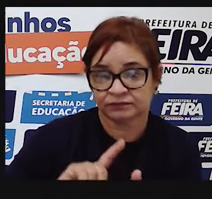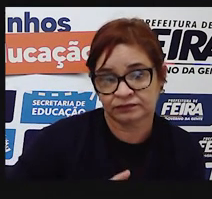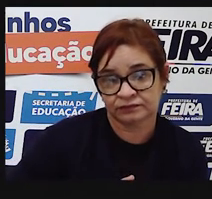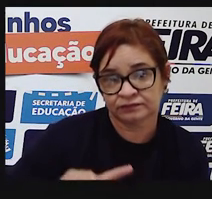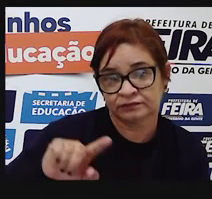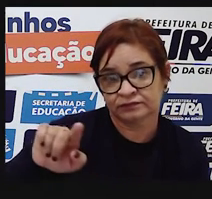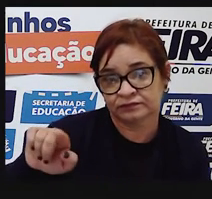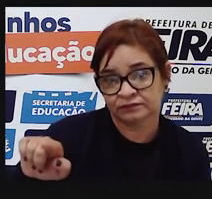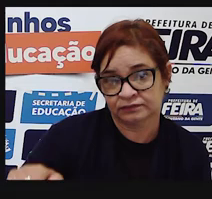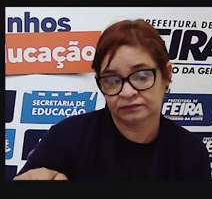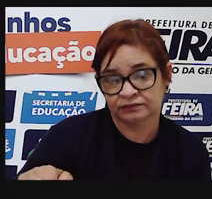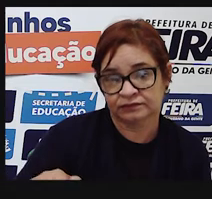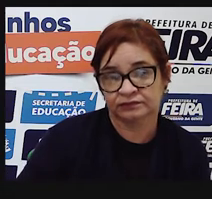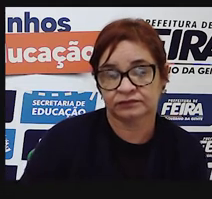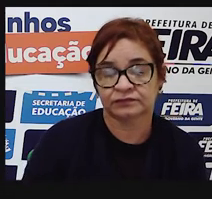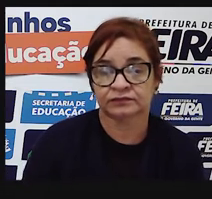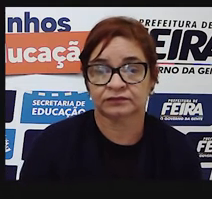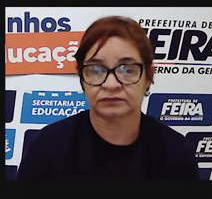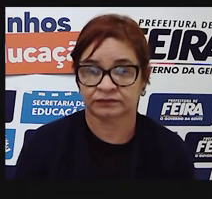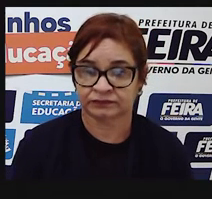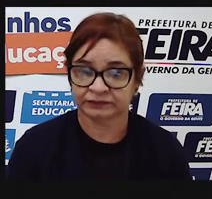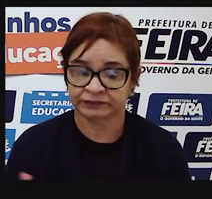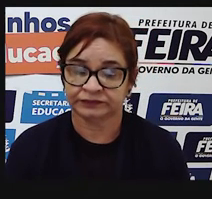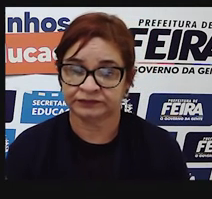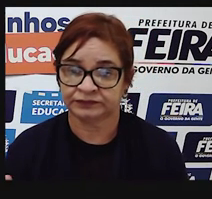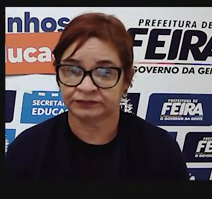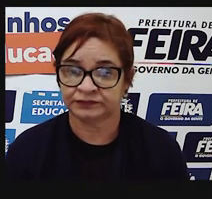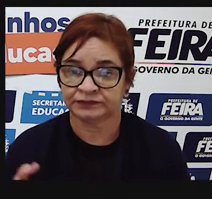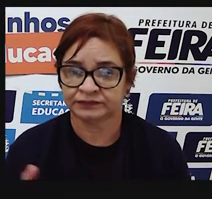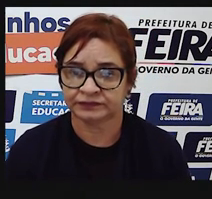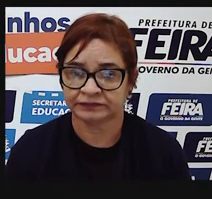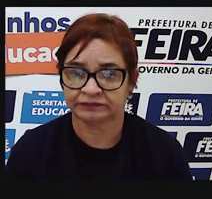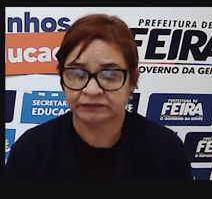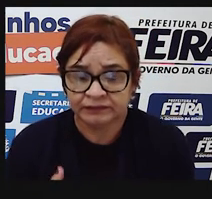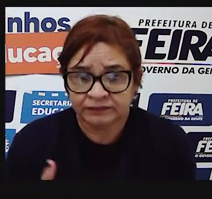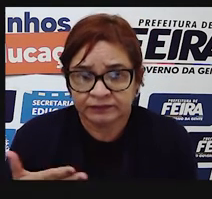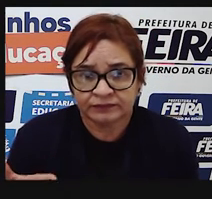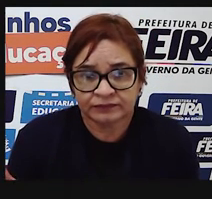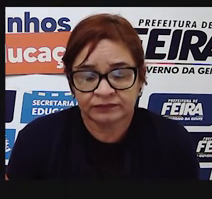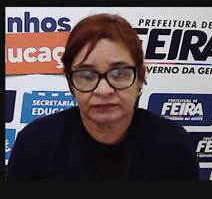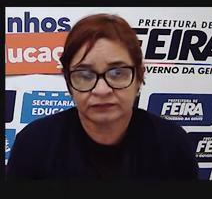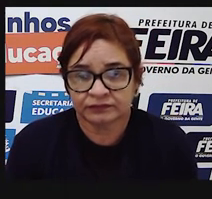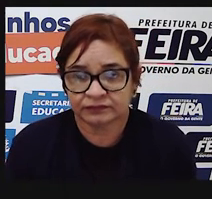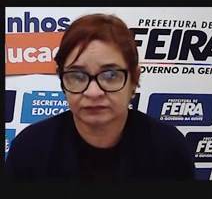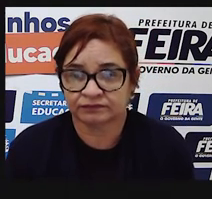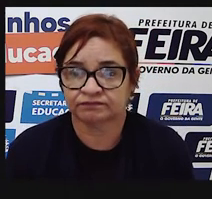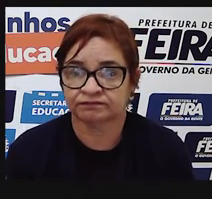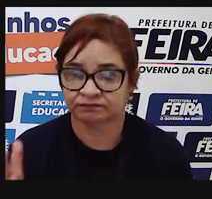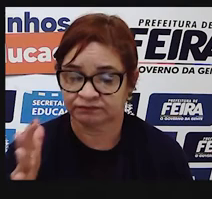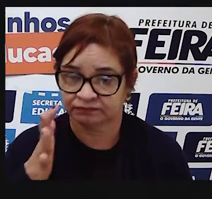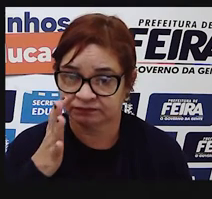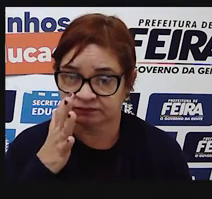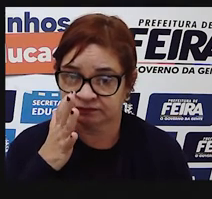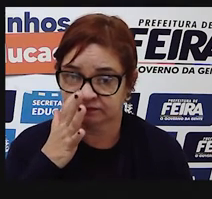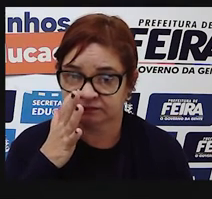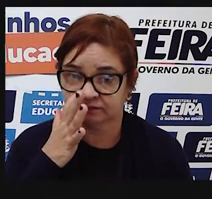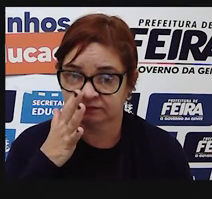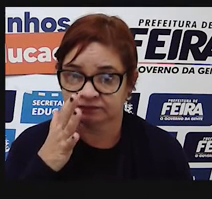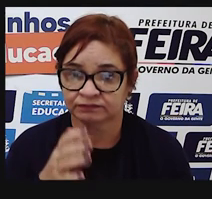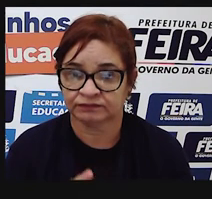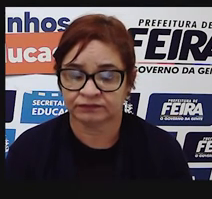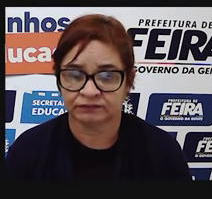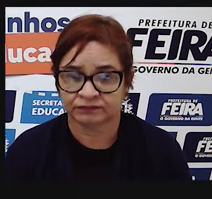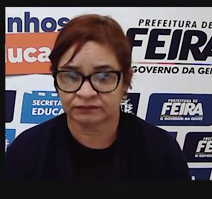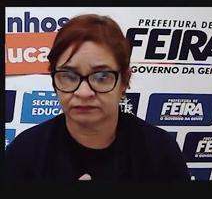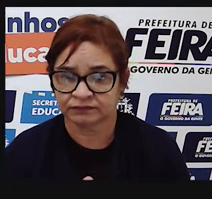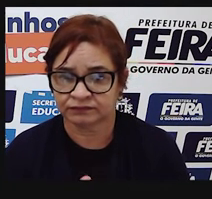Agora, com relação à interjeição, a segunda frase. Ai, que susto! Observe que esse ai dá uma